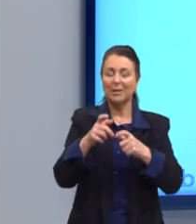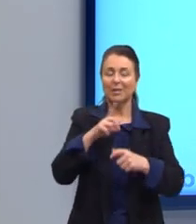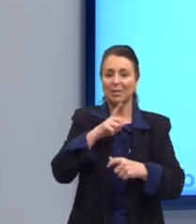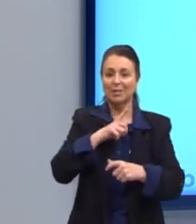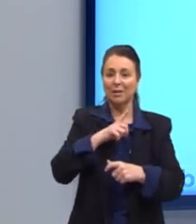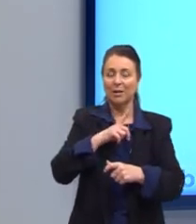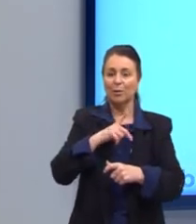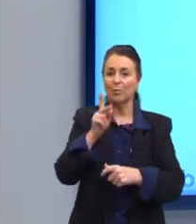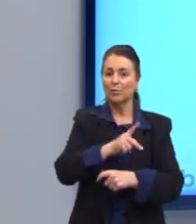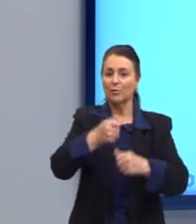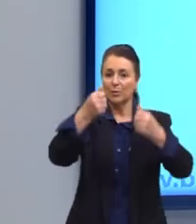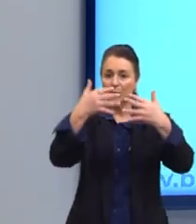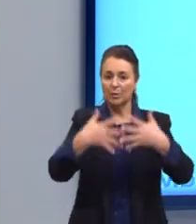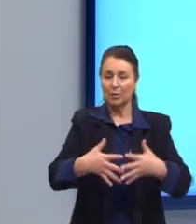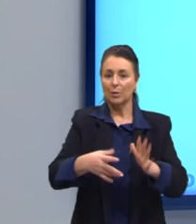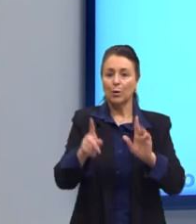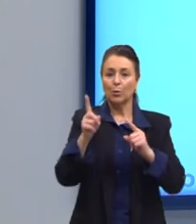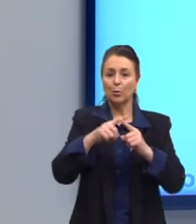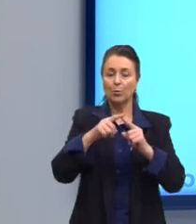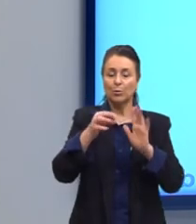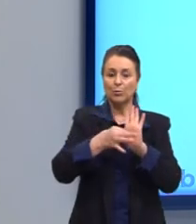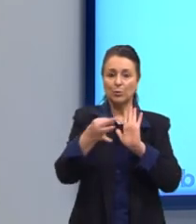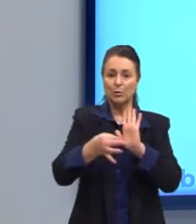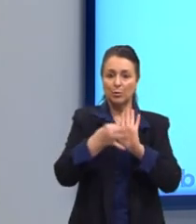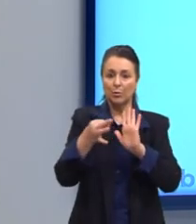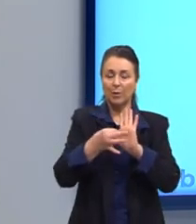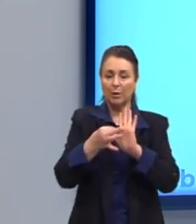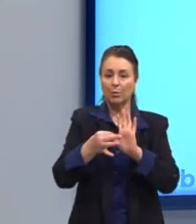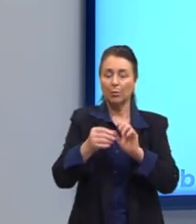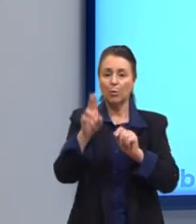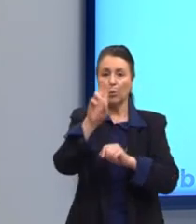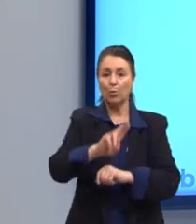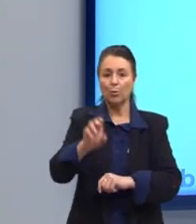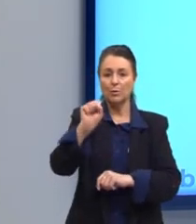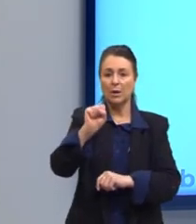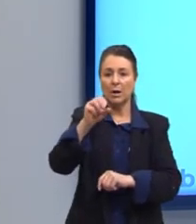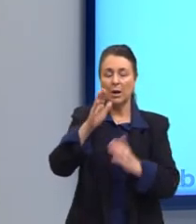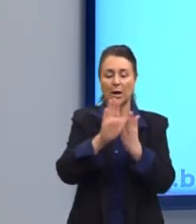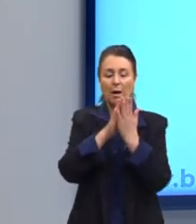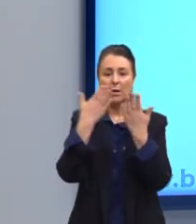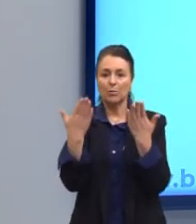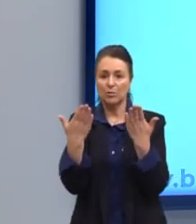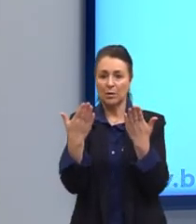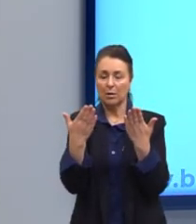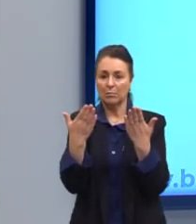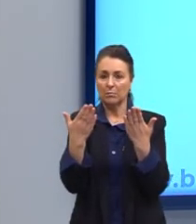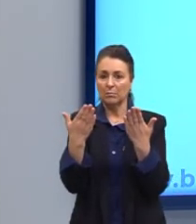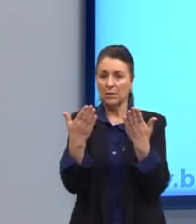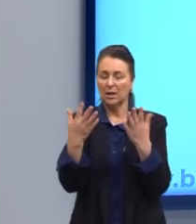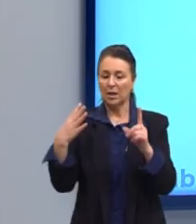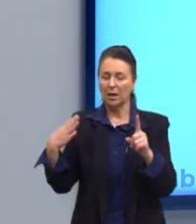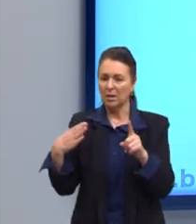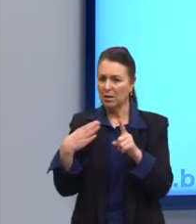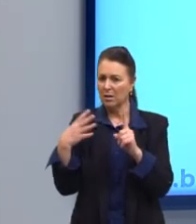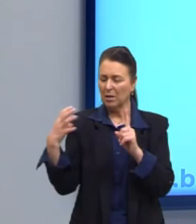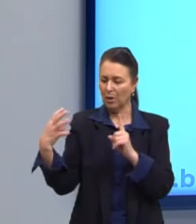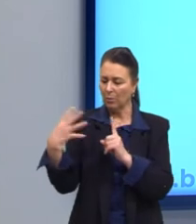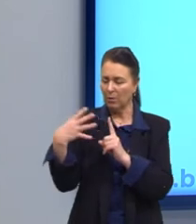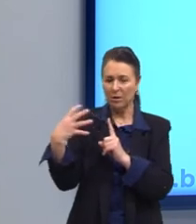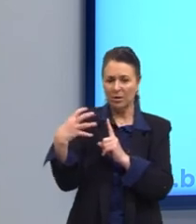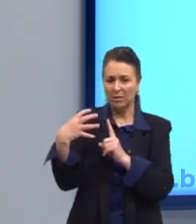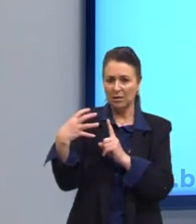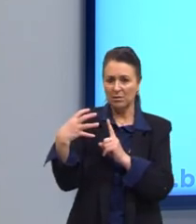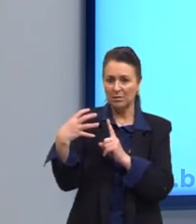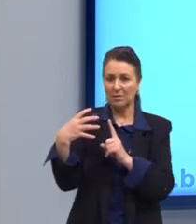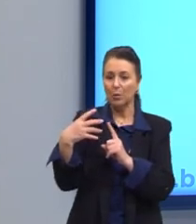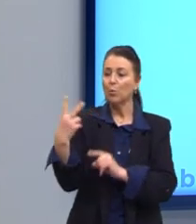O tipo de argumento dedutivo faz uso da analogia sem interferência das premissas? Não é analogia e as premissas